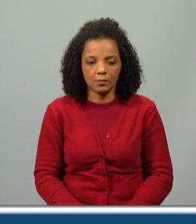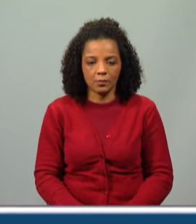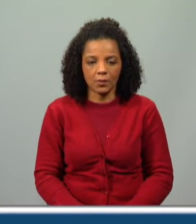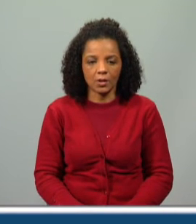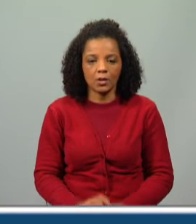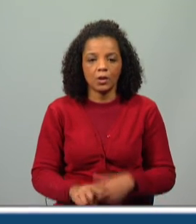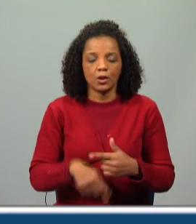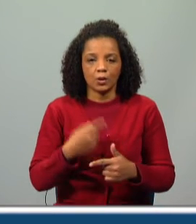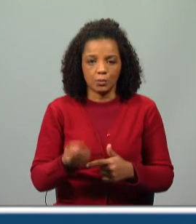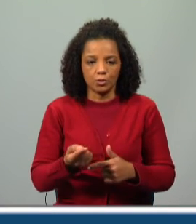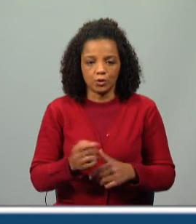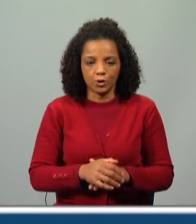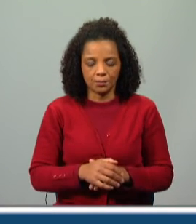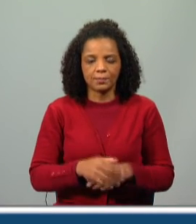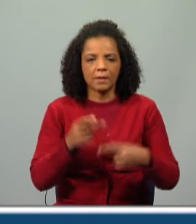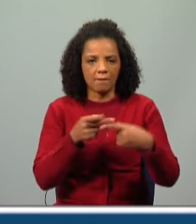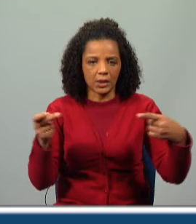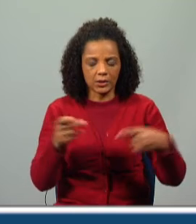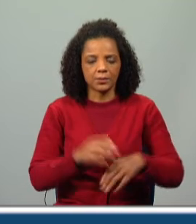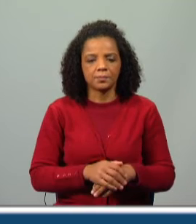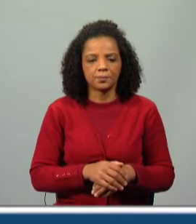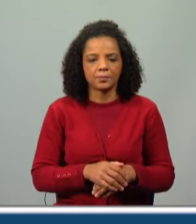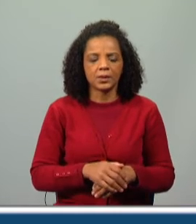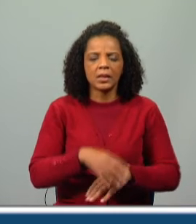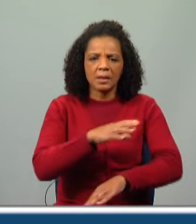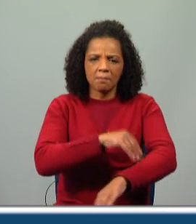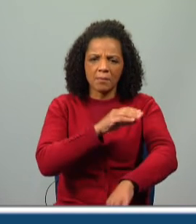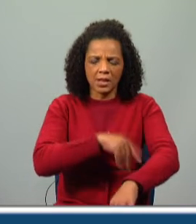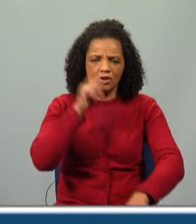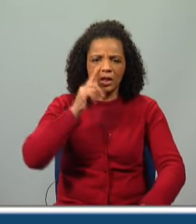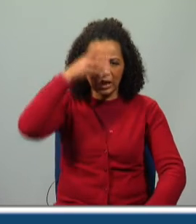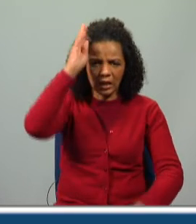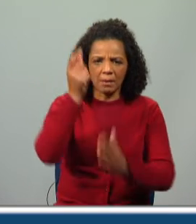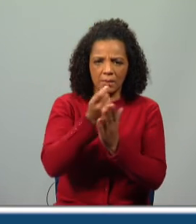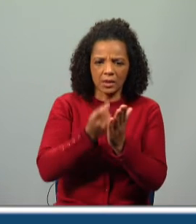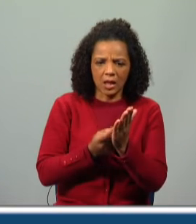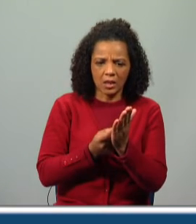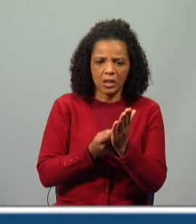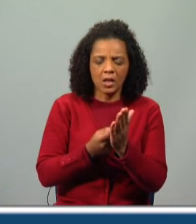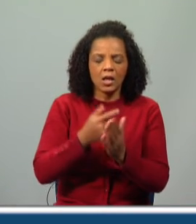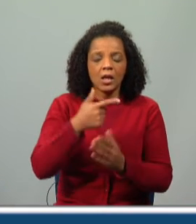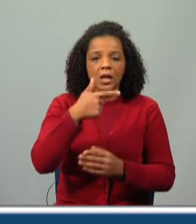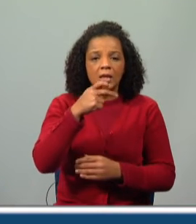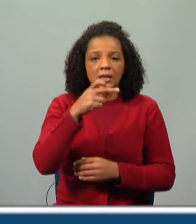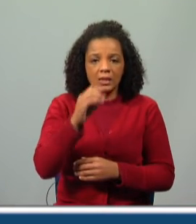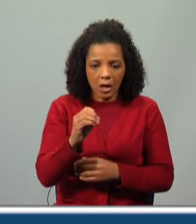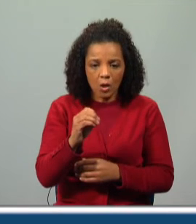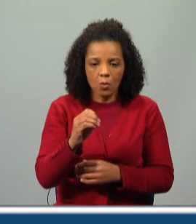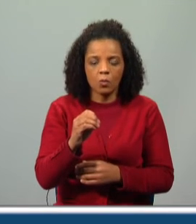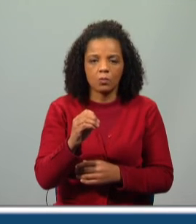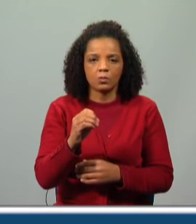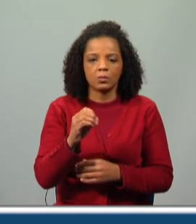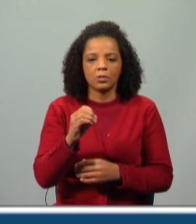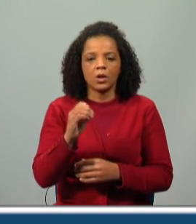Depois temos a seguinte frase. As penas da galinha pintada eram tão brilhantes como o sol.